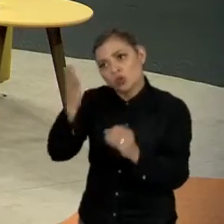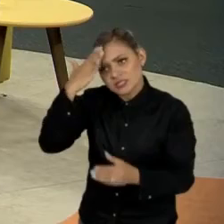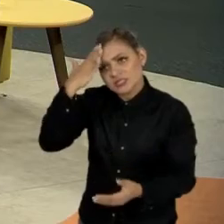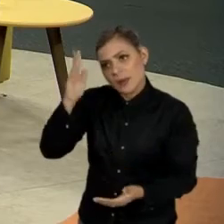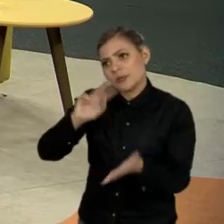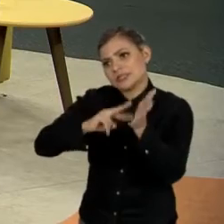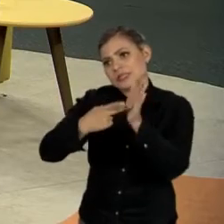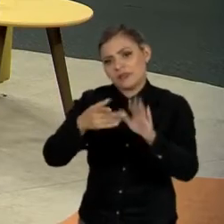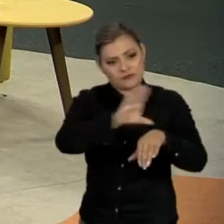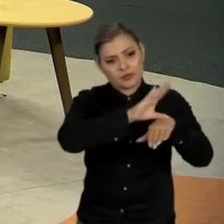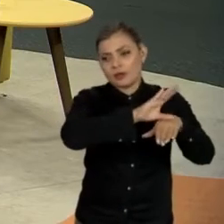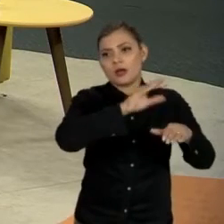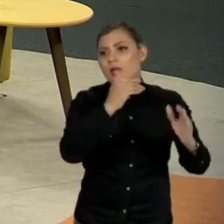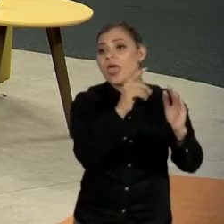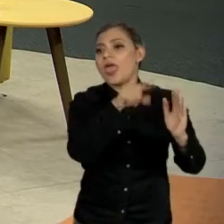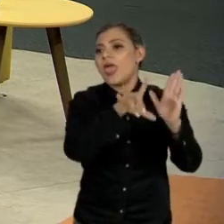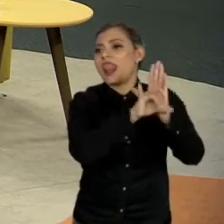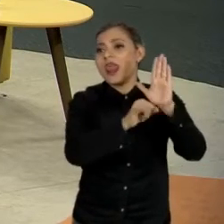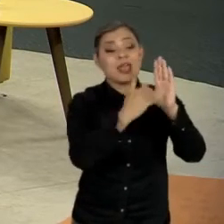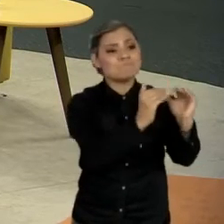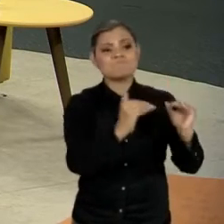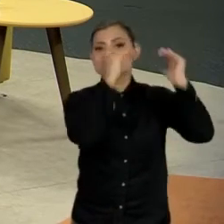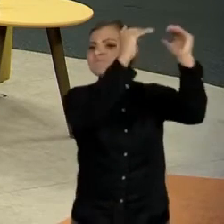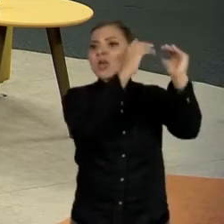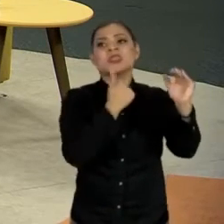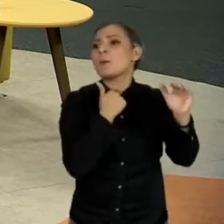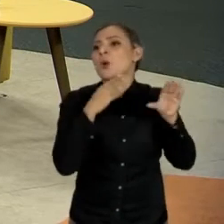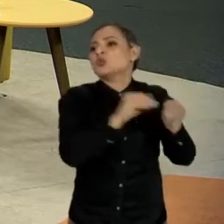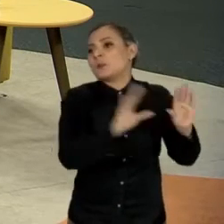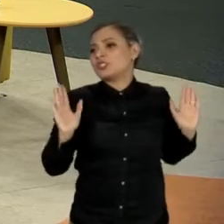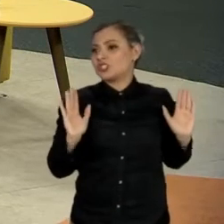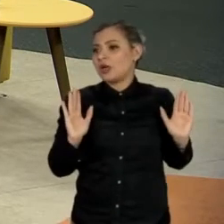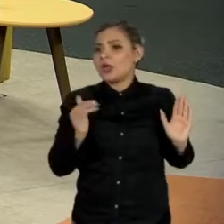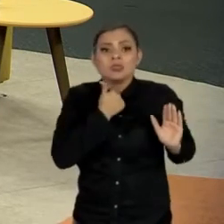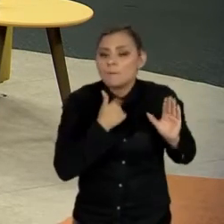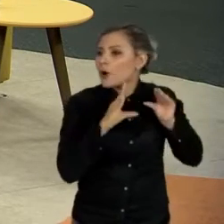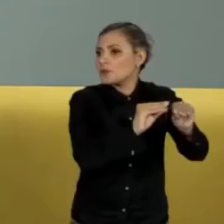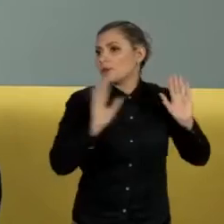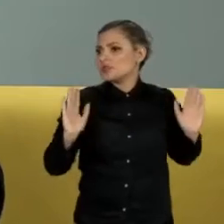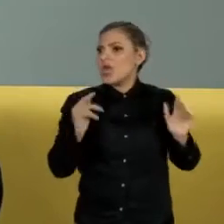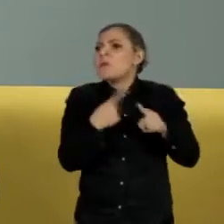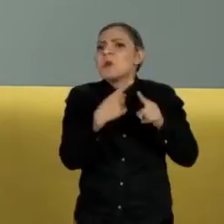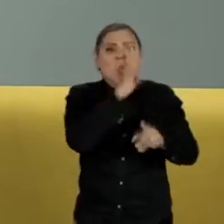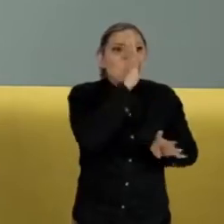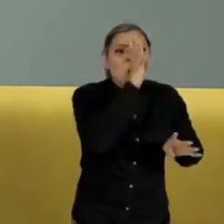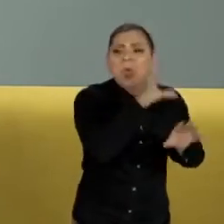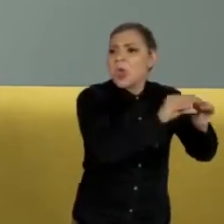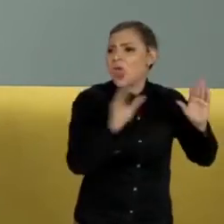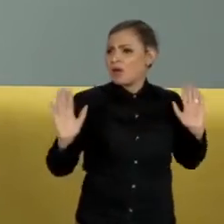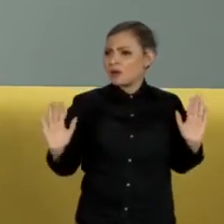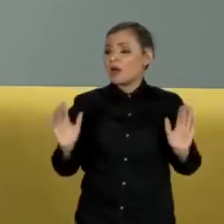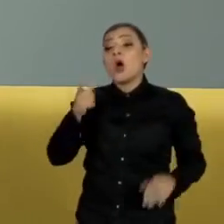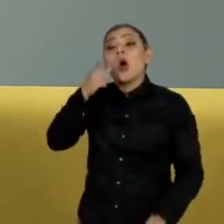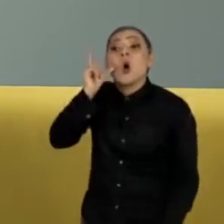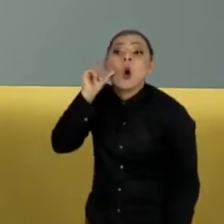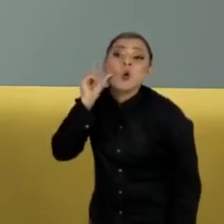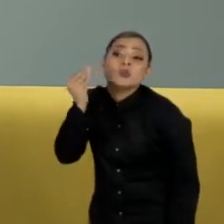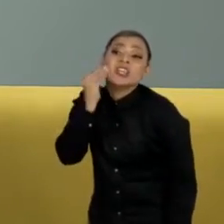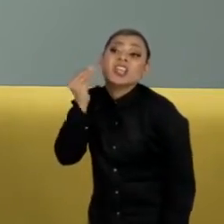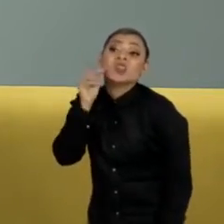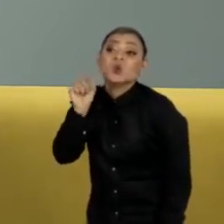pétrea. A segunda colocação, depois que ele percebeu o grande fora que deu, foi uma tentativa ontem de